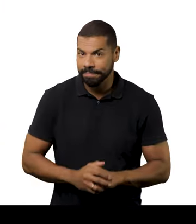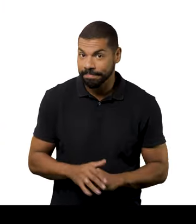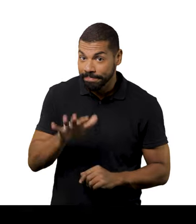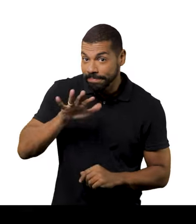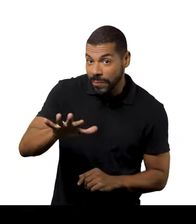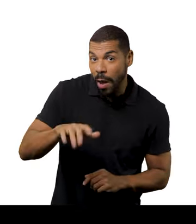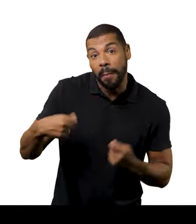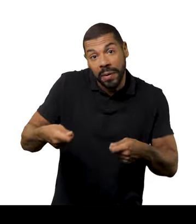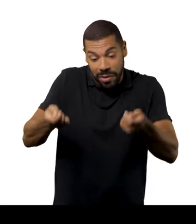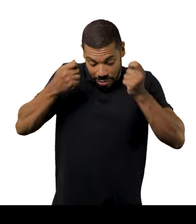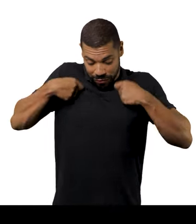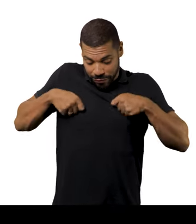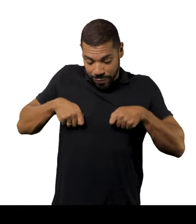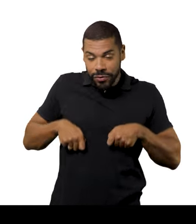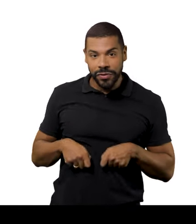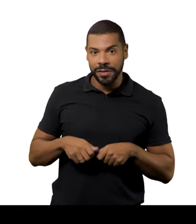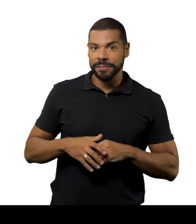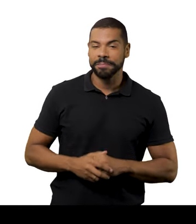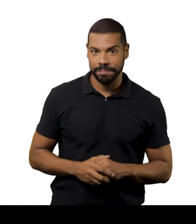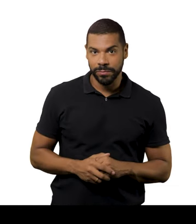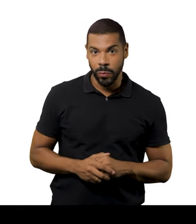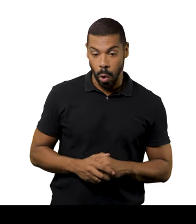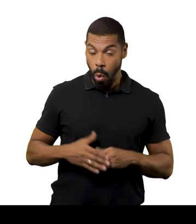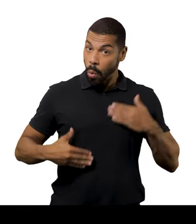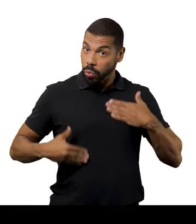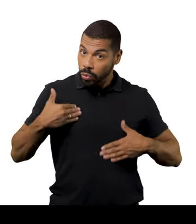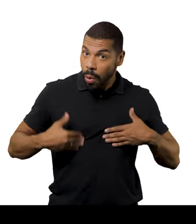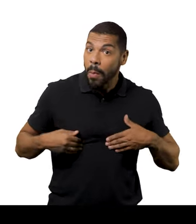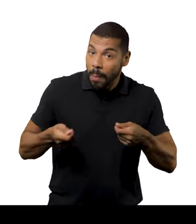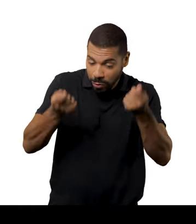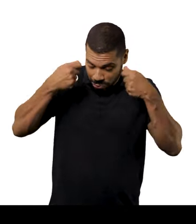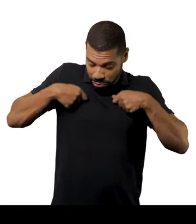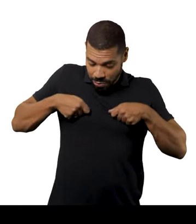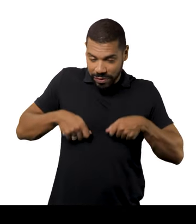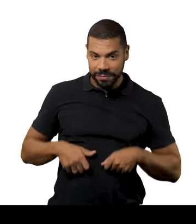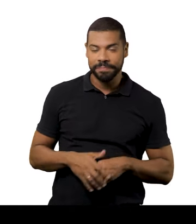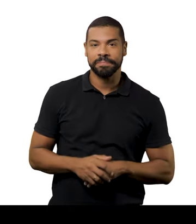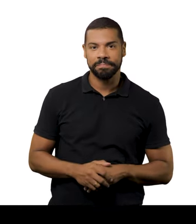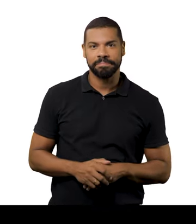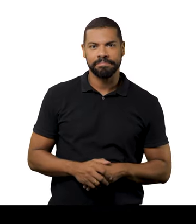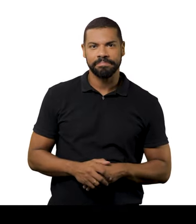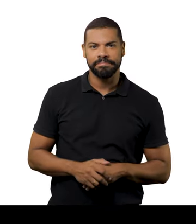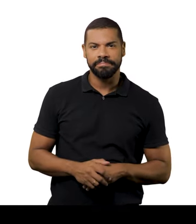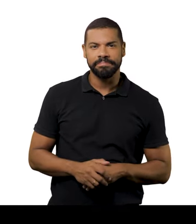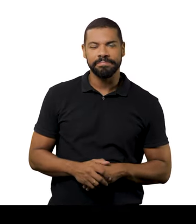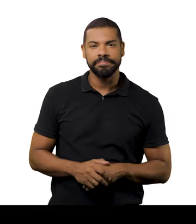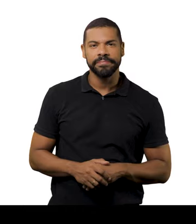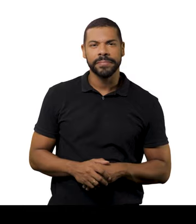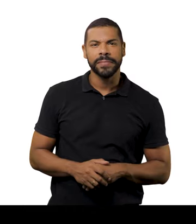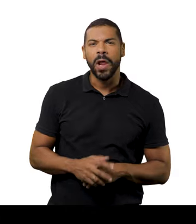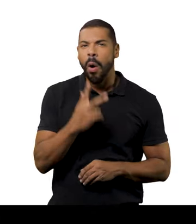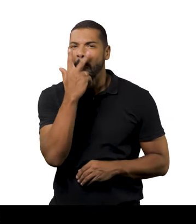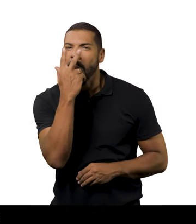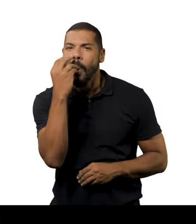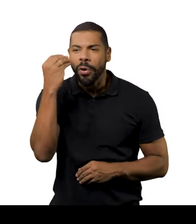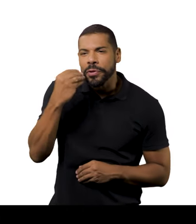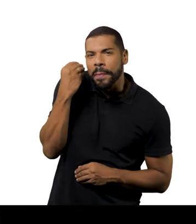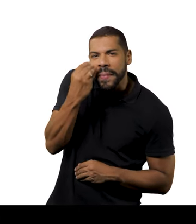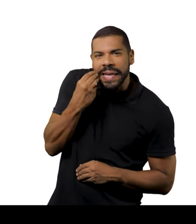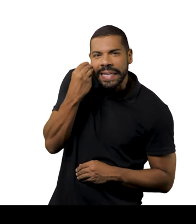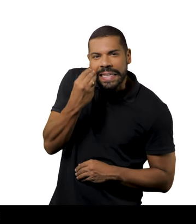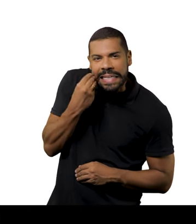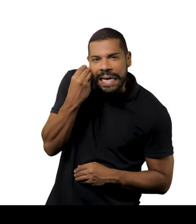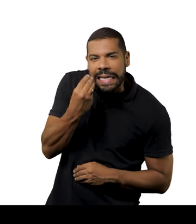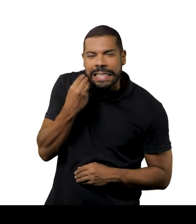mas elas podem ser vestíveis, né? O corpo pode recebê-las. Eu acho que isso é